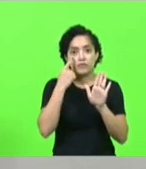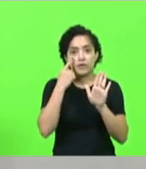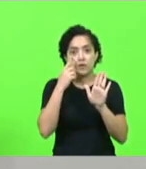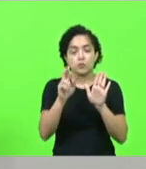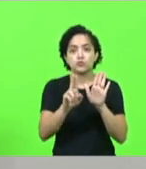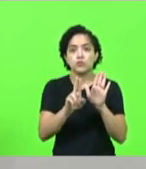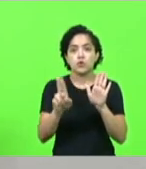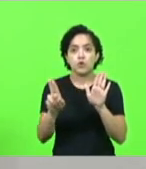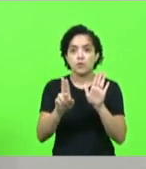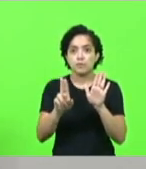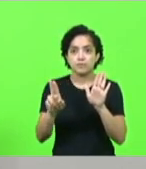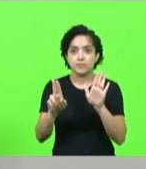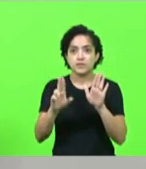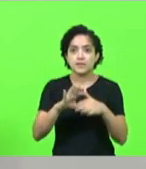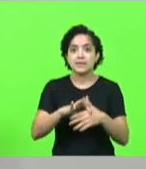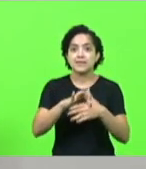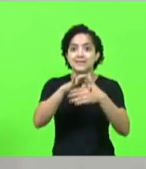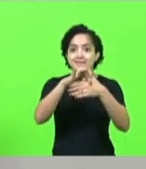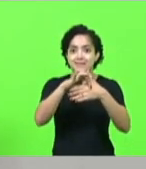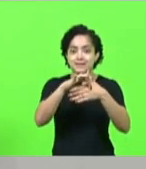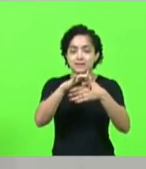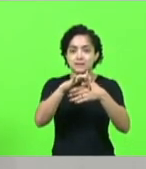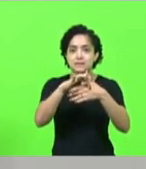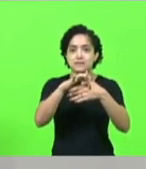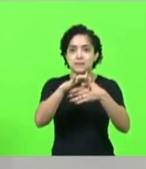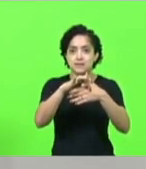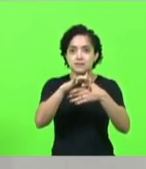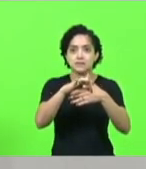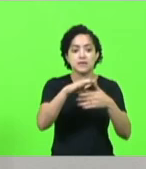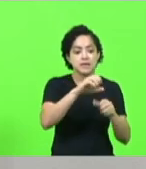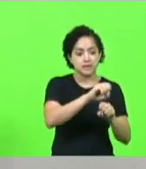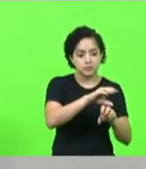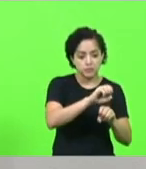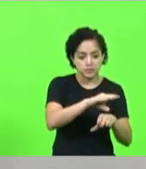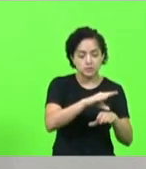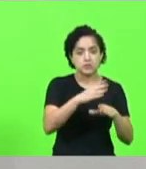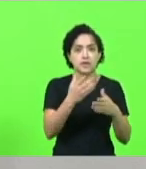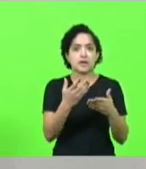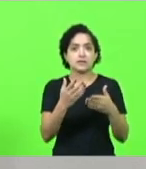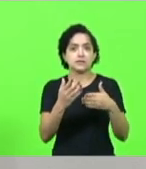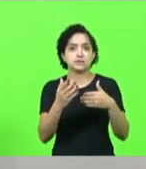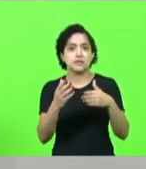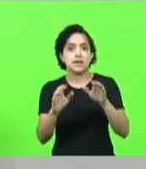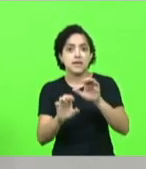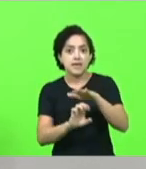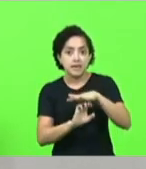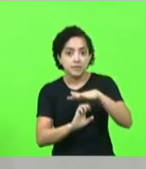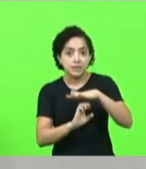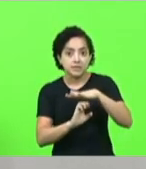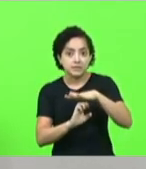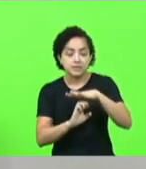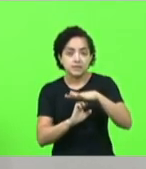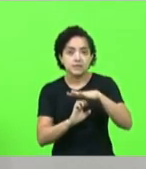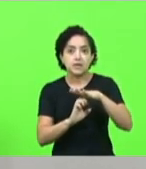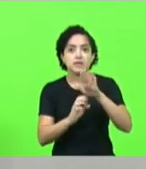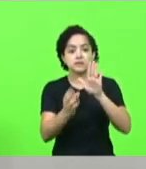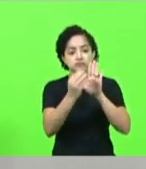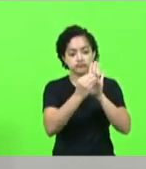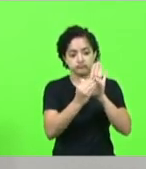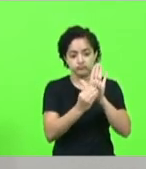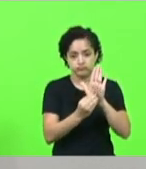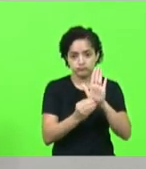de lideranças educacionais e empresariais que compõem o conselho de administração que eu coordeno